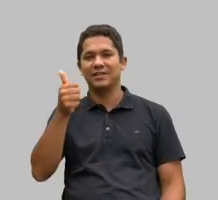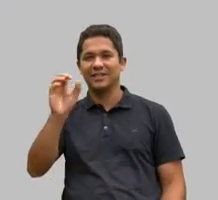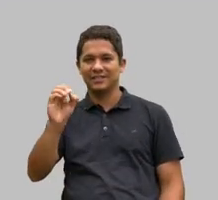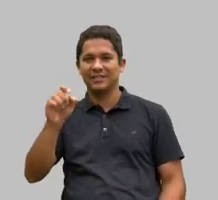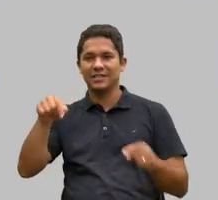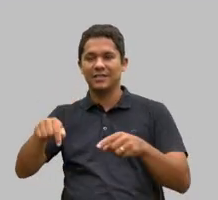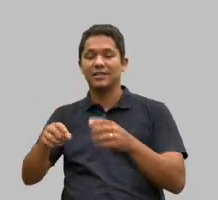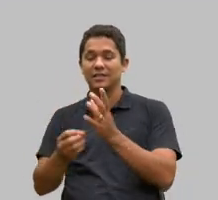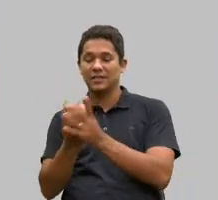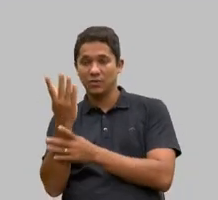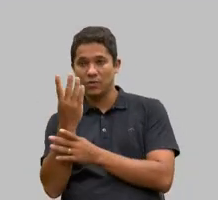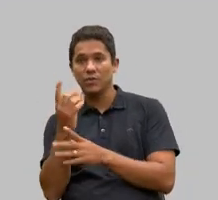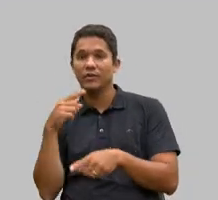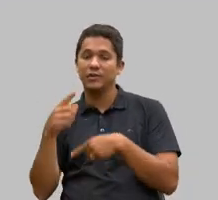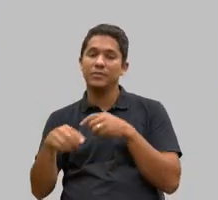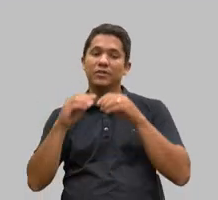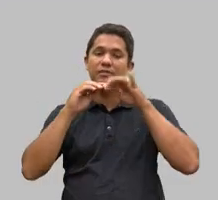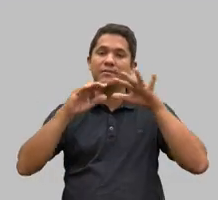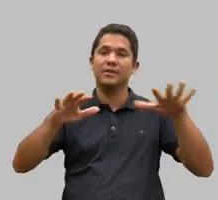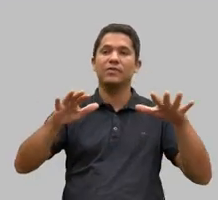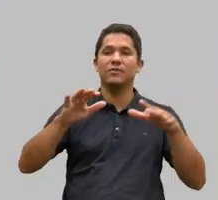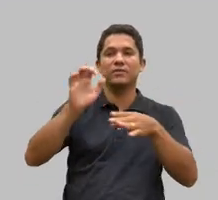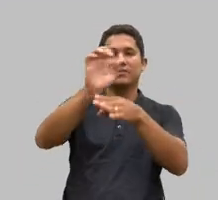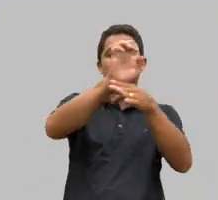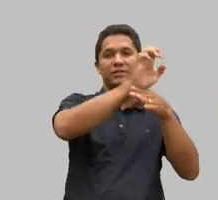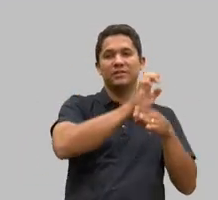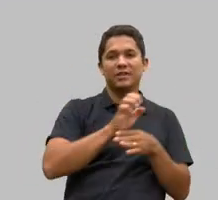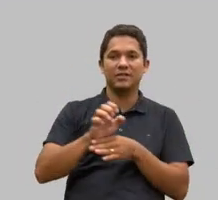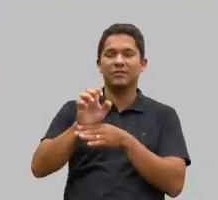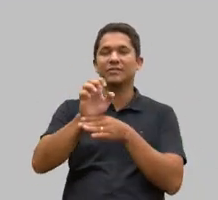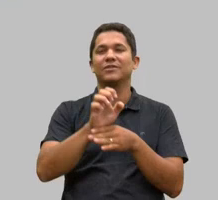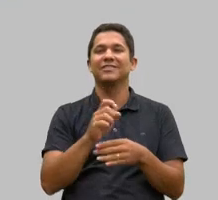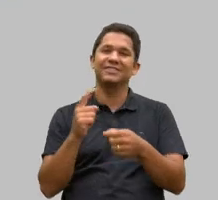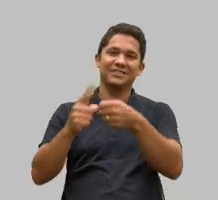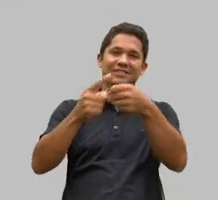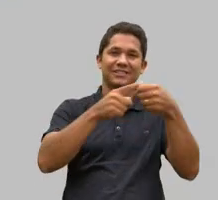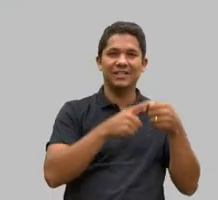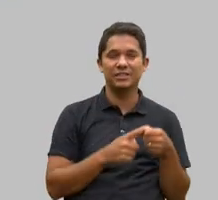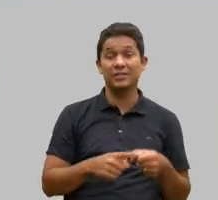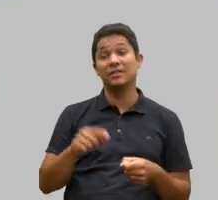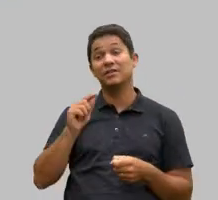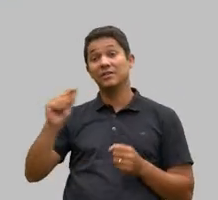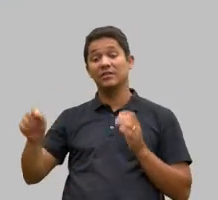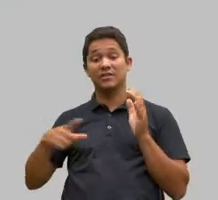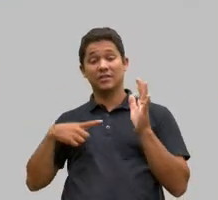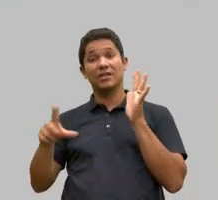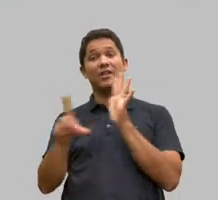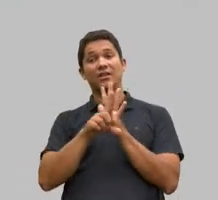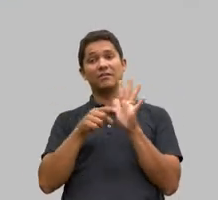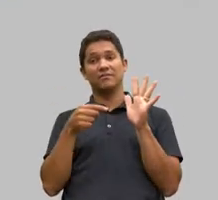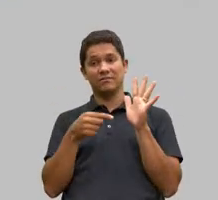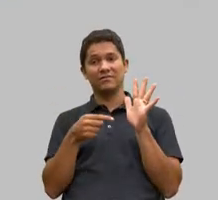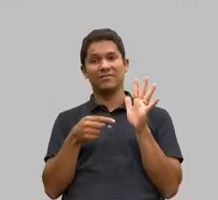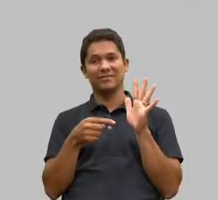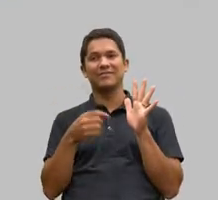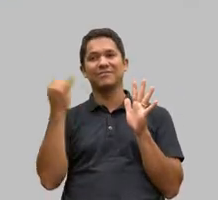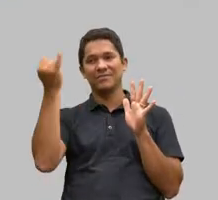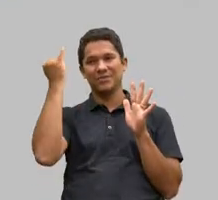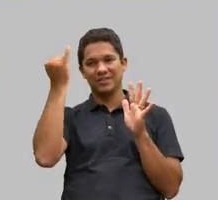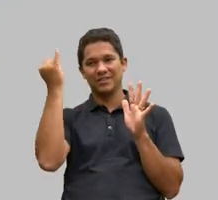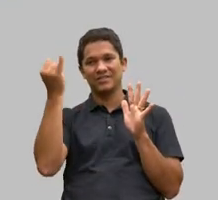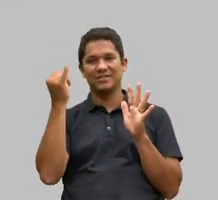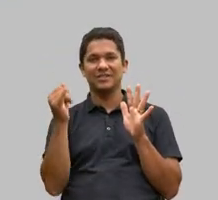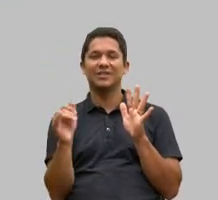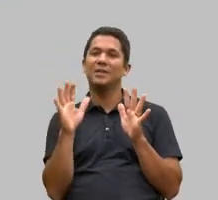mas sabemos de carteirinha quem milita na área. Ter uma legislação ainda não é suficiente, como